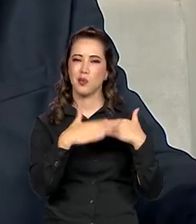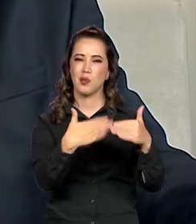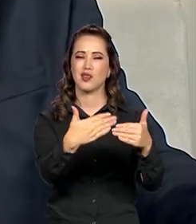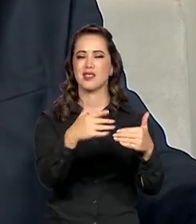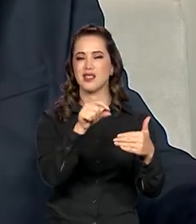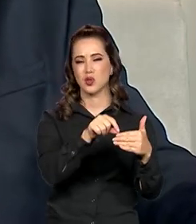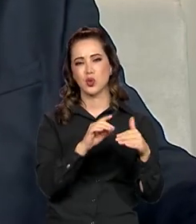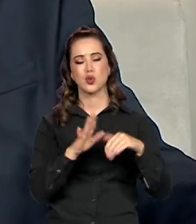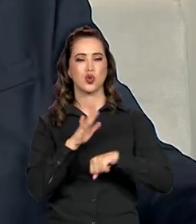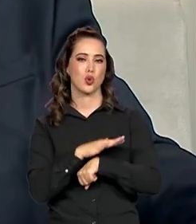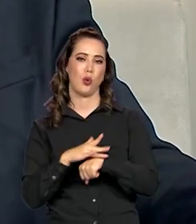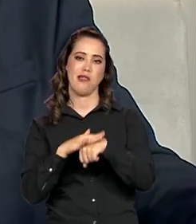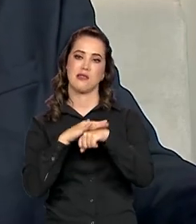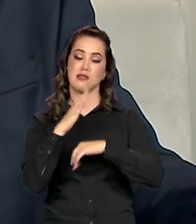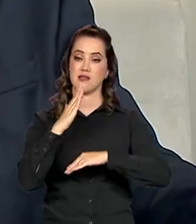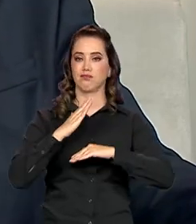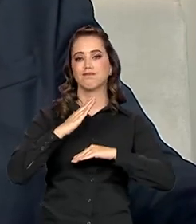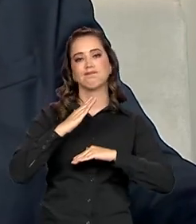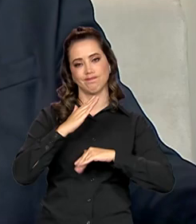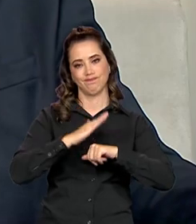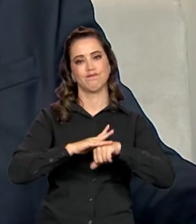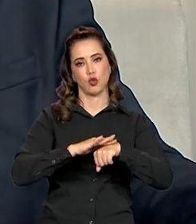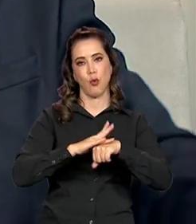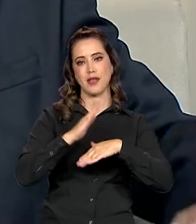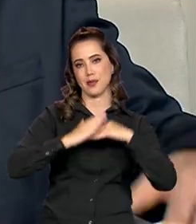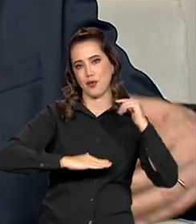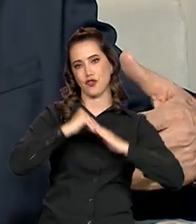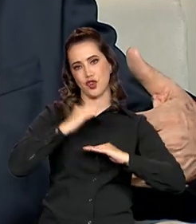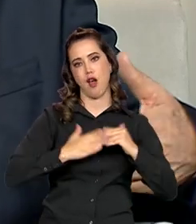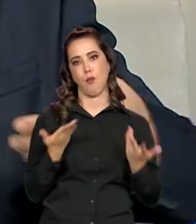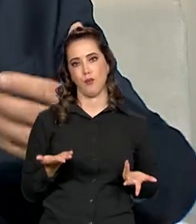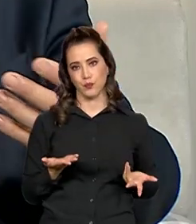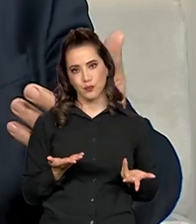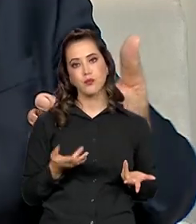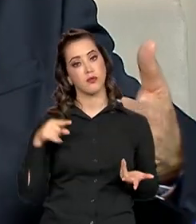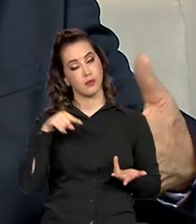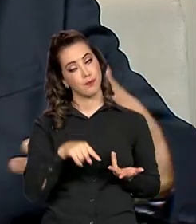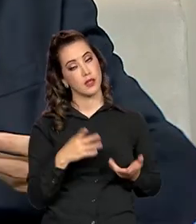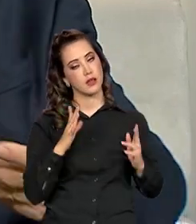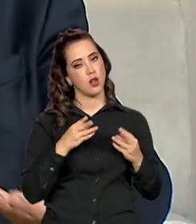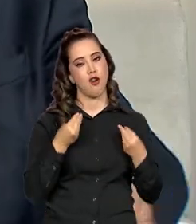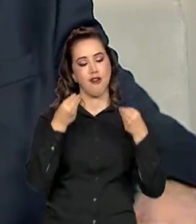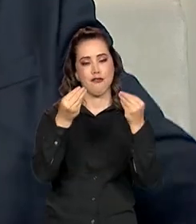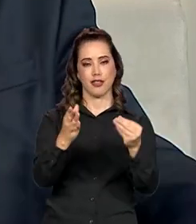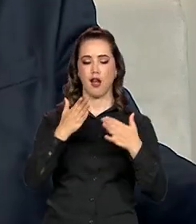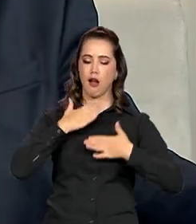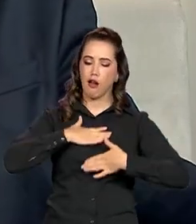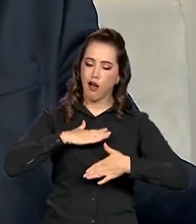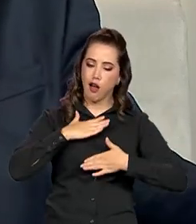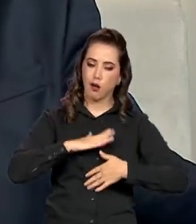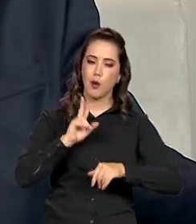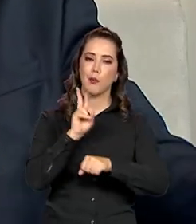profissional no ambiente de trabalho. Portanto, ter uma tranquilidade, proteção social para o conjunto dos